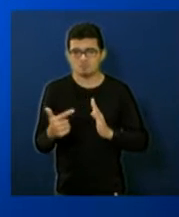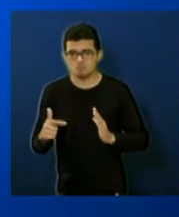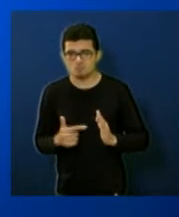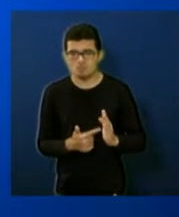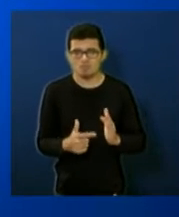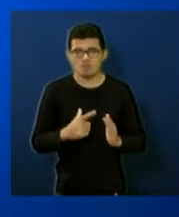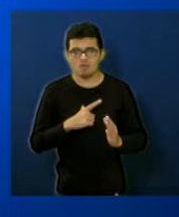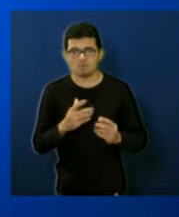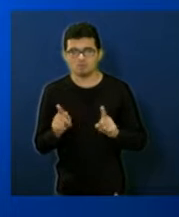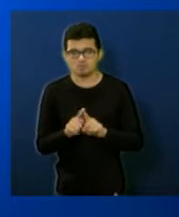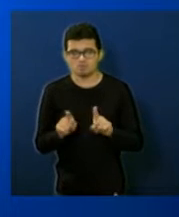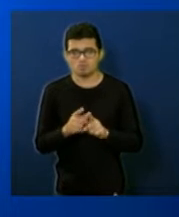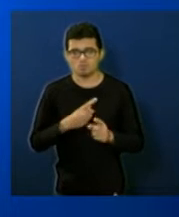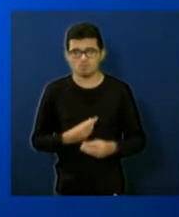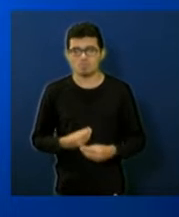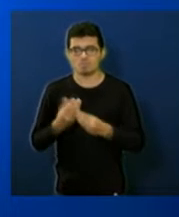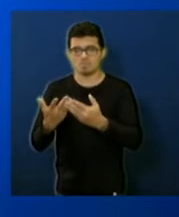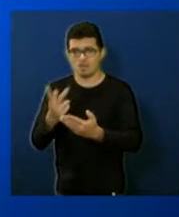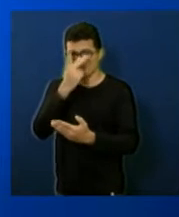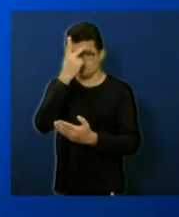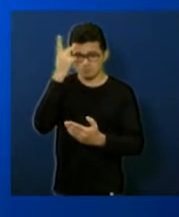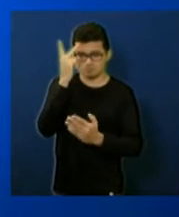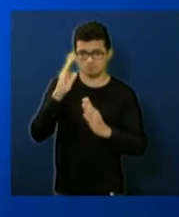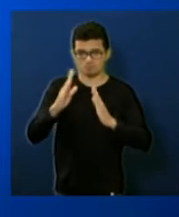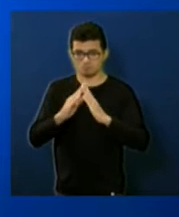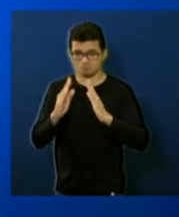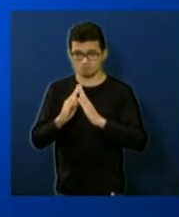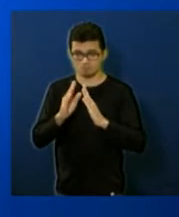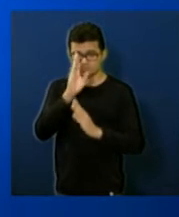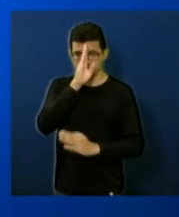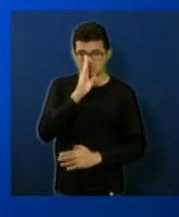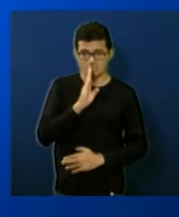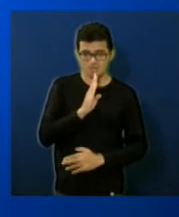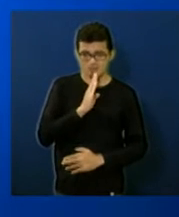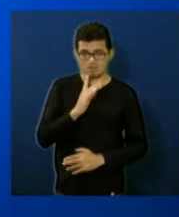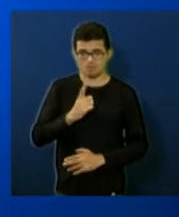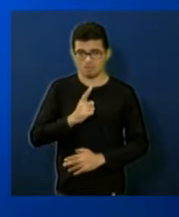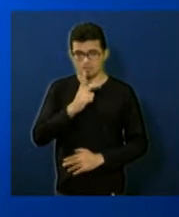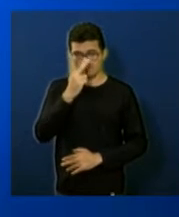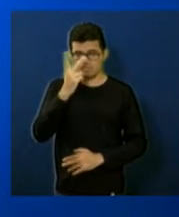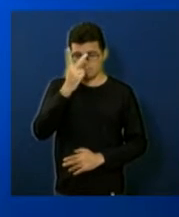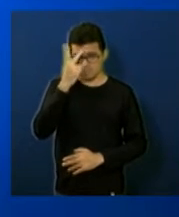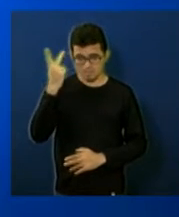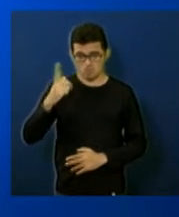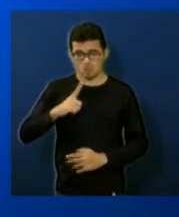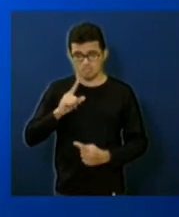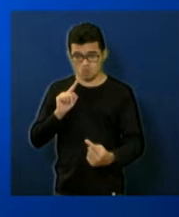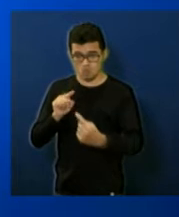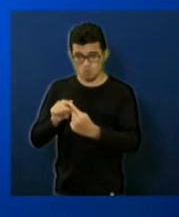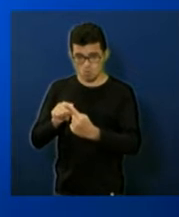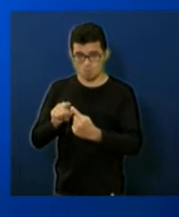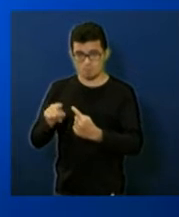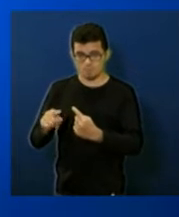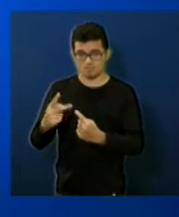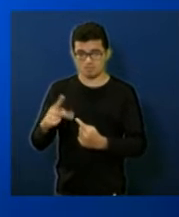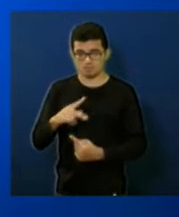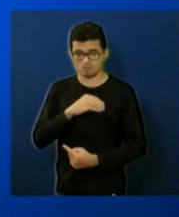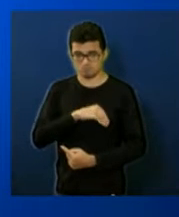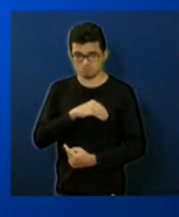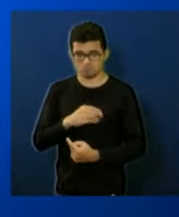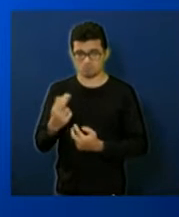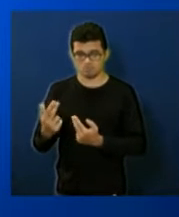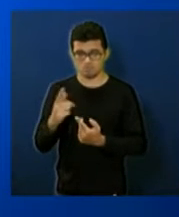arquitetônicos gratuitamente, oferecendo à população apta a participar do programa, projetos aprovados